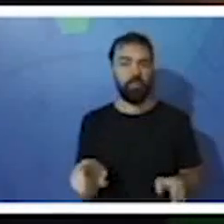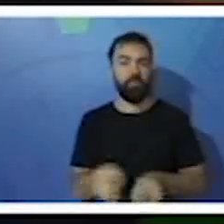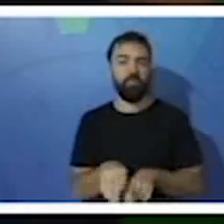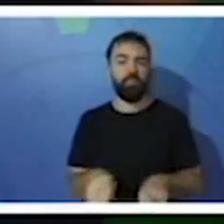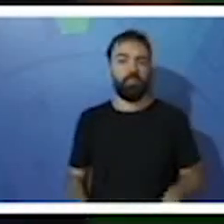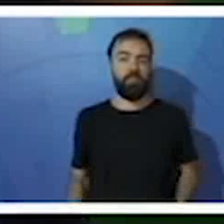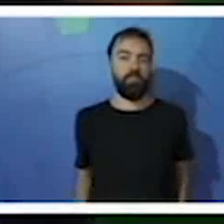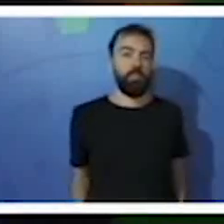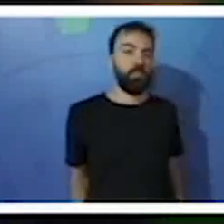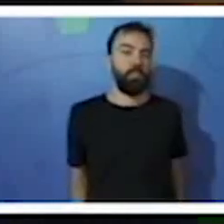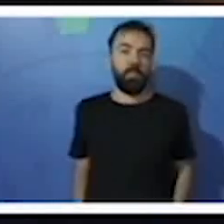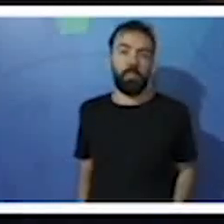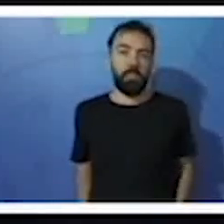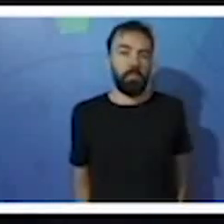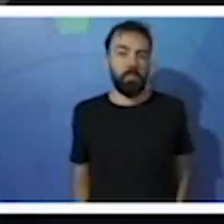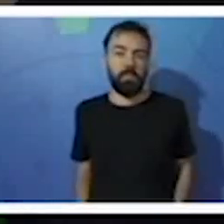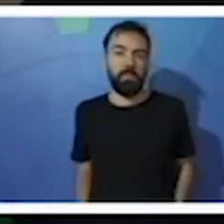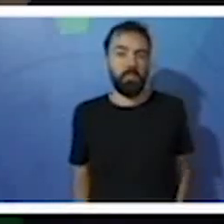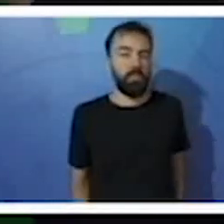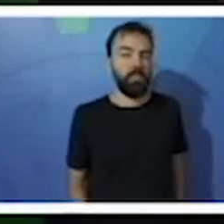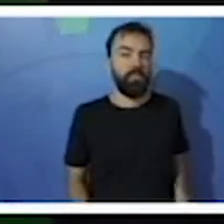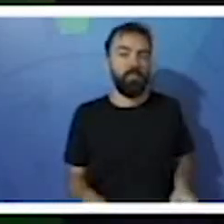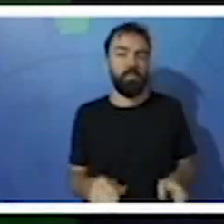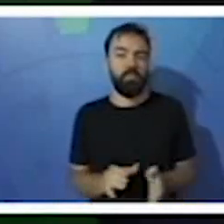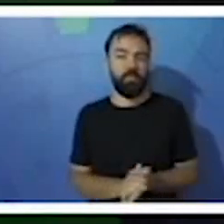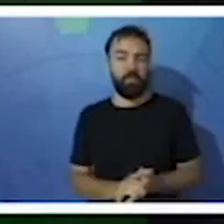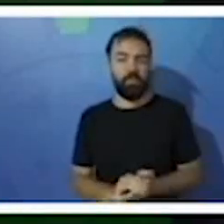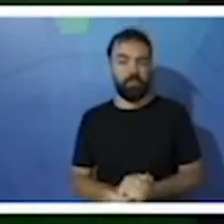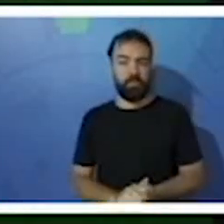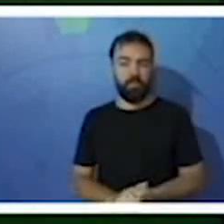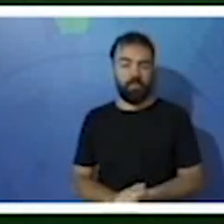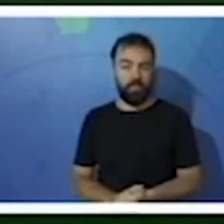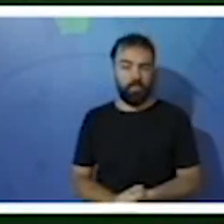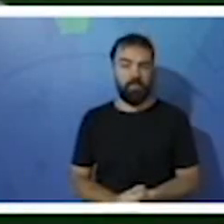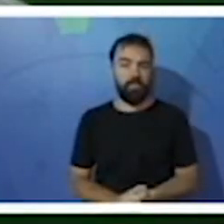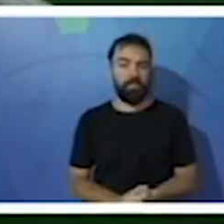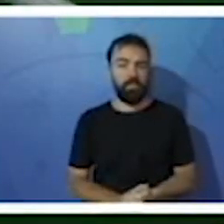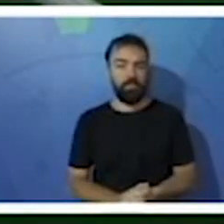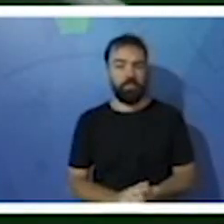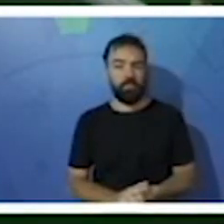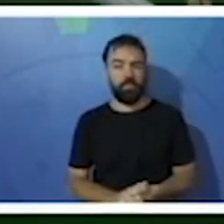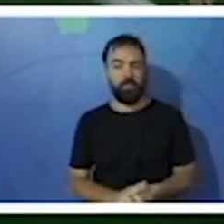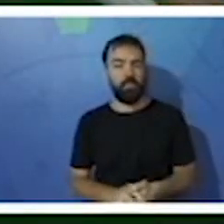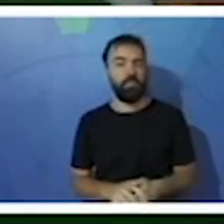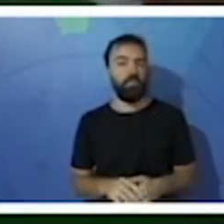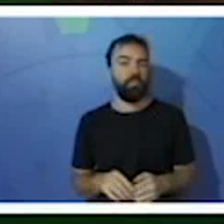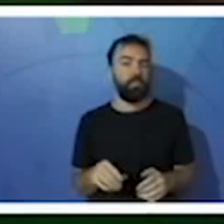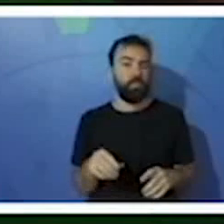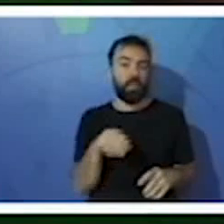A maioria das aves de hábitos aquáticos produz uma